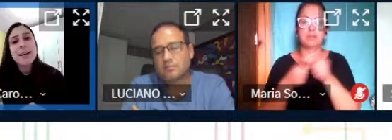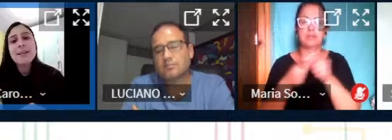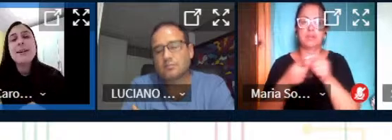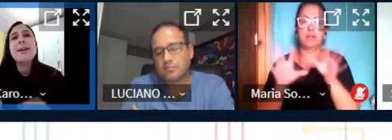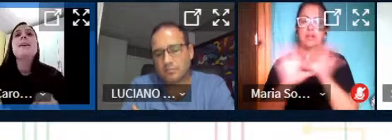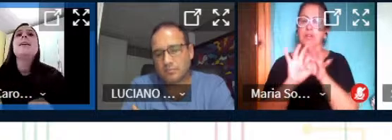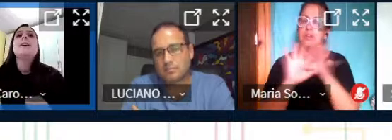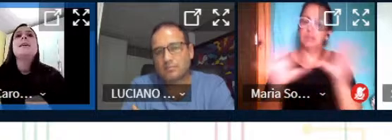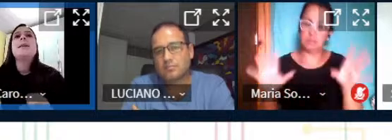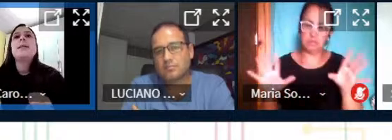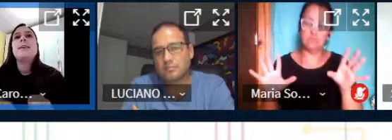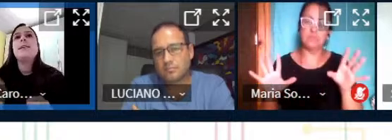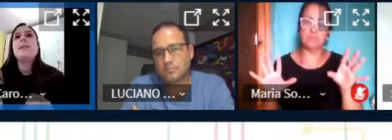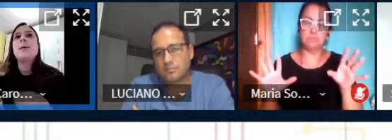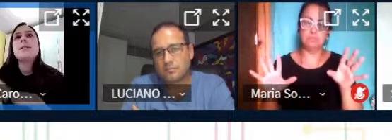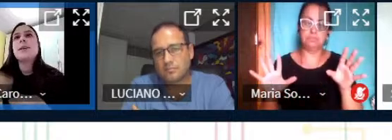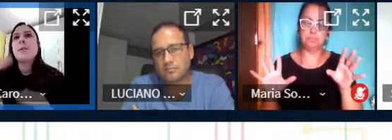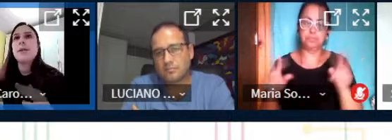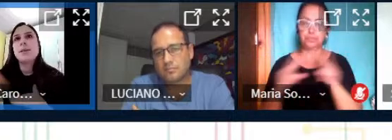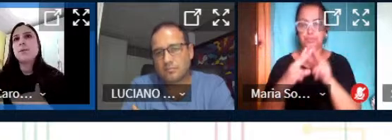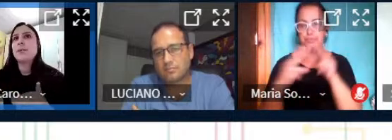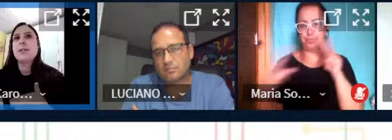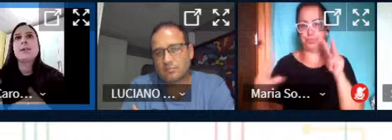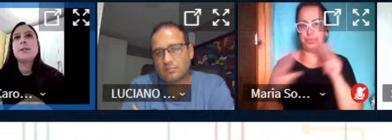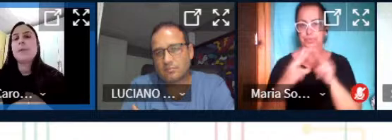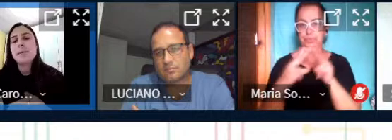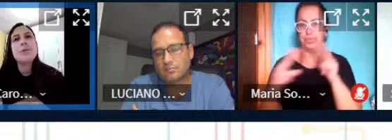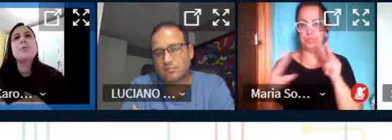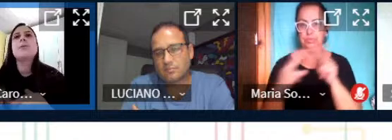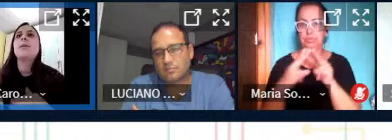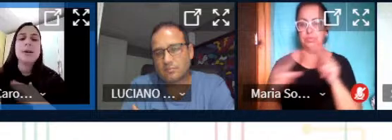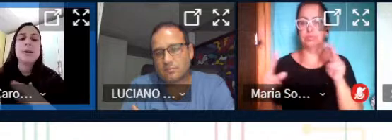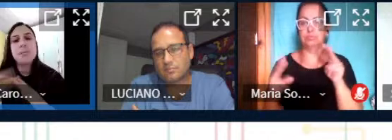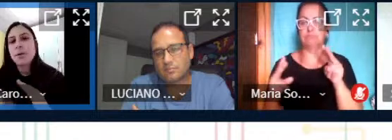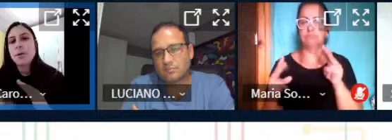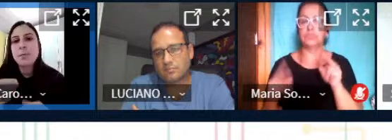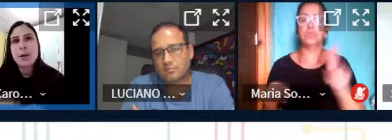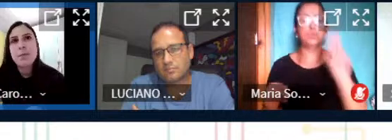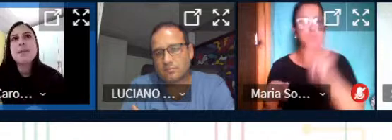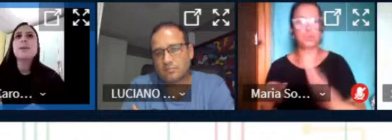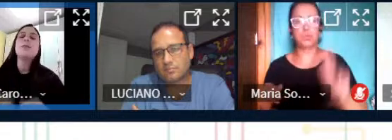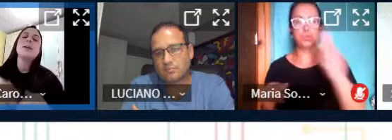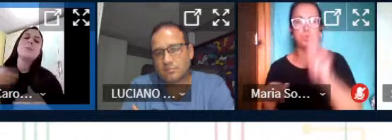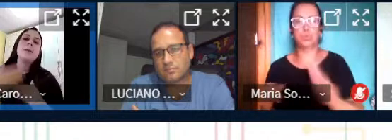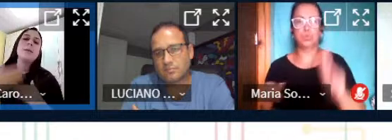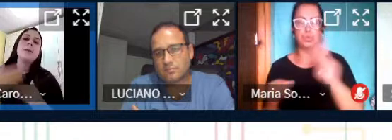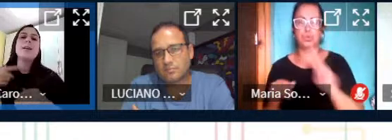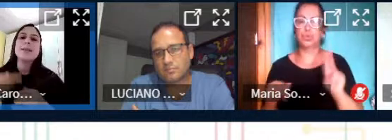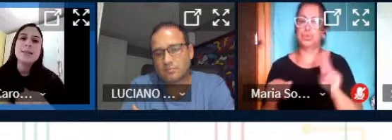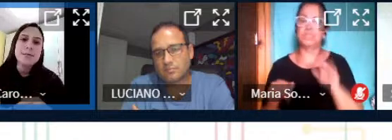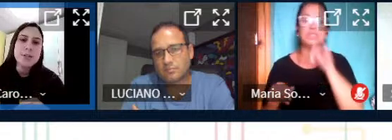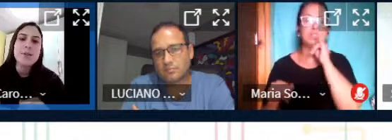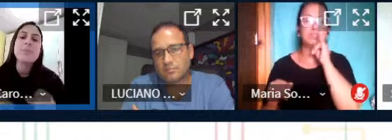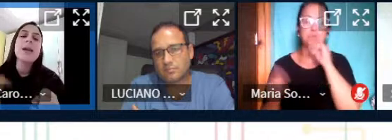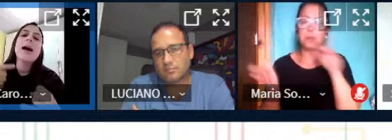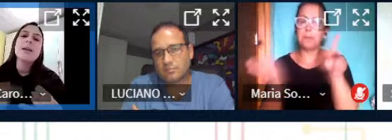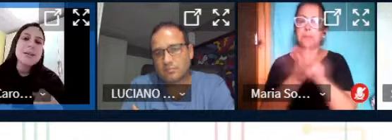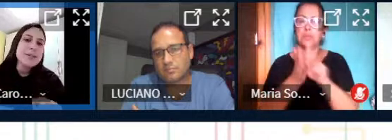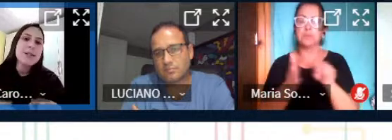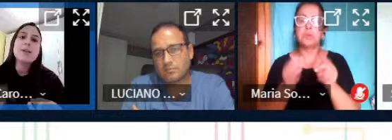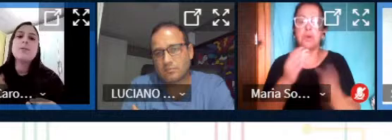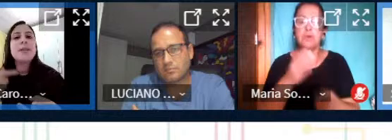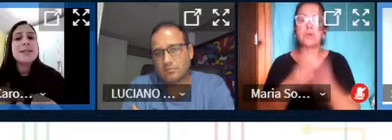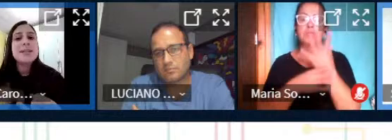online né que é basicamente usa que basicamente usa uma linguagem de programação que permite criação de